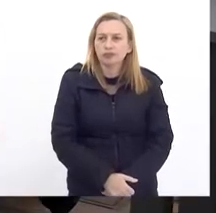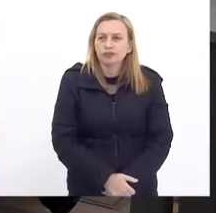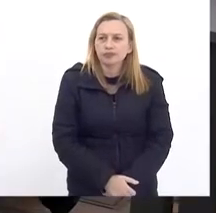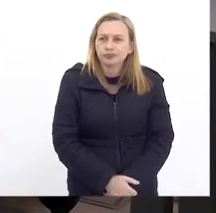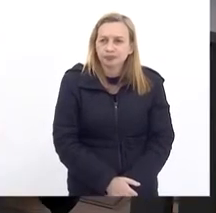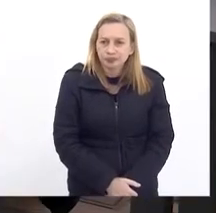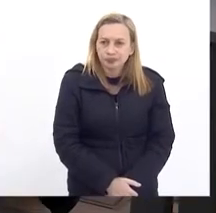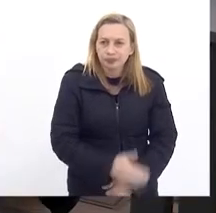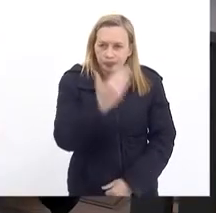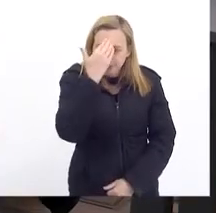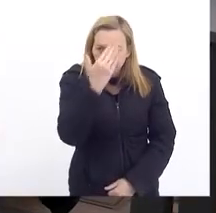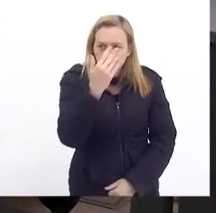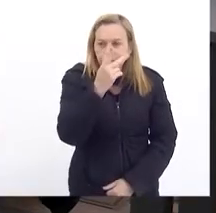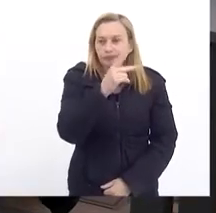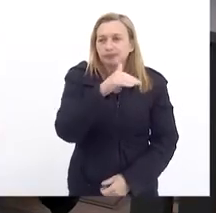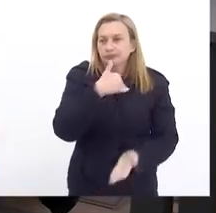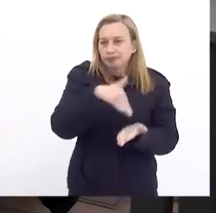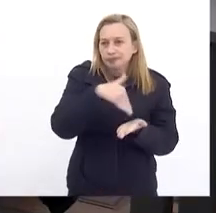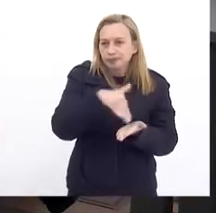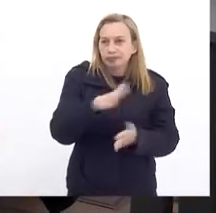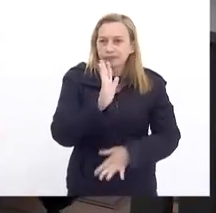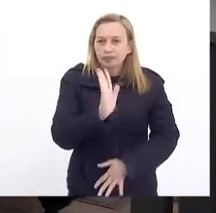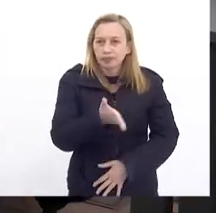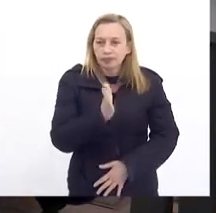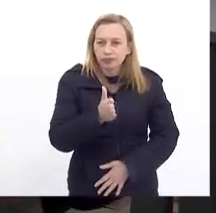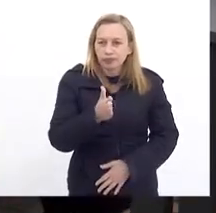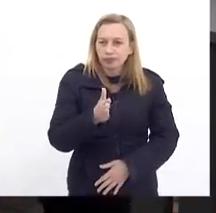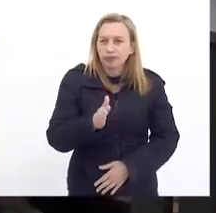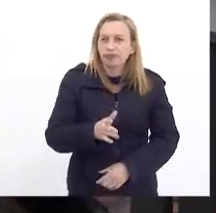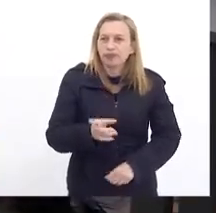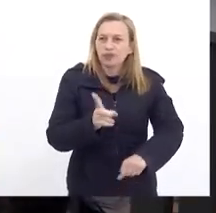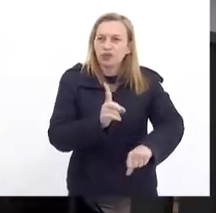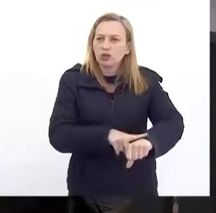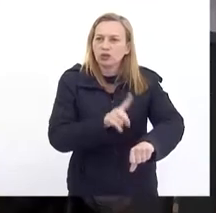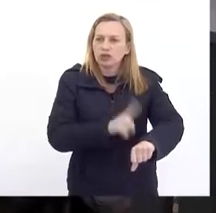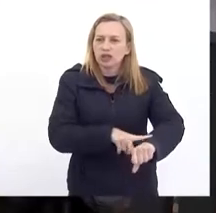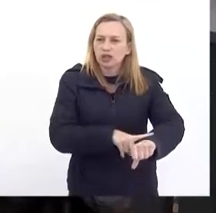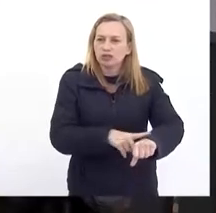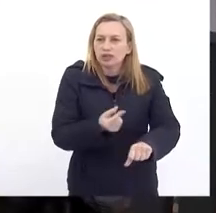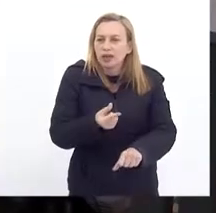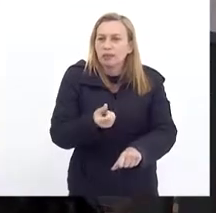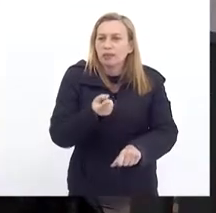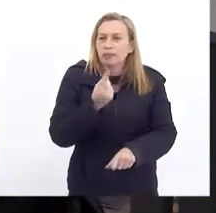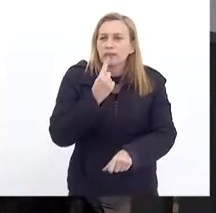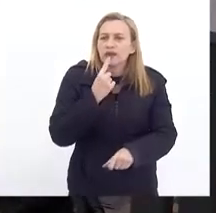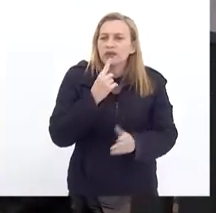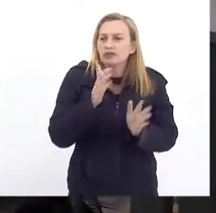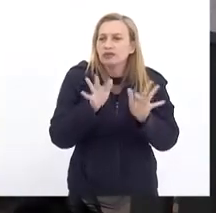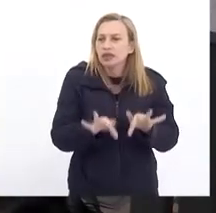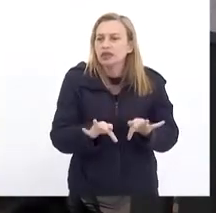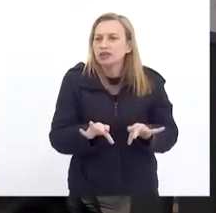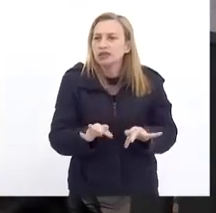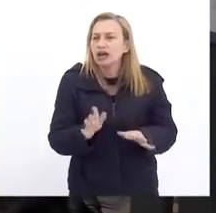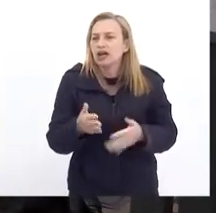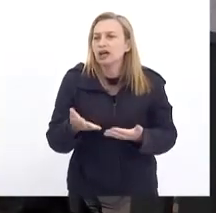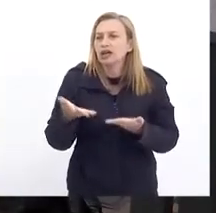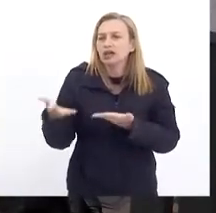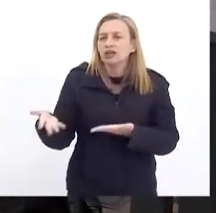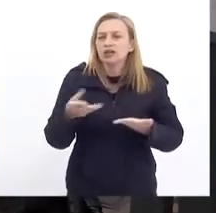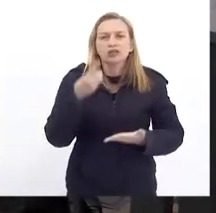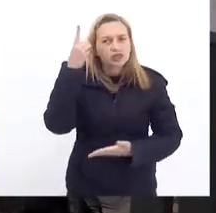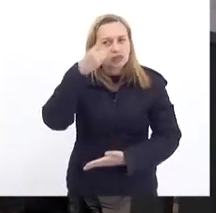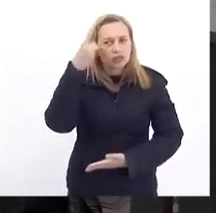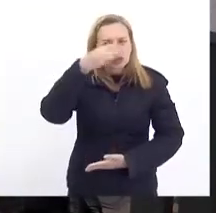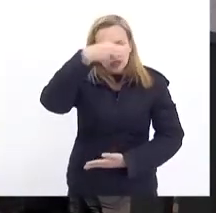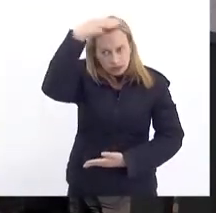Obrigado Secretário Já Nosso tempo Regimental Já está estourado Eu quero Passar a palavra Aqui para o